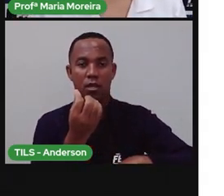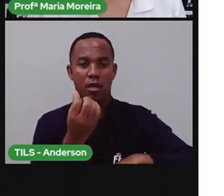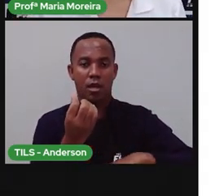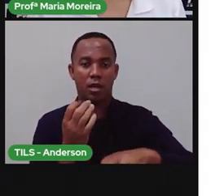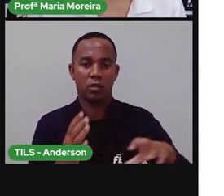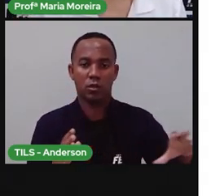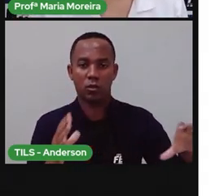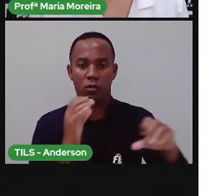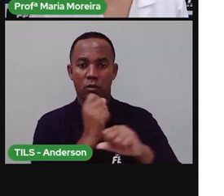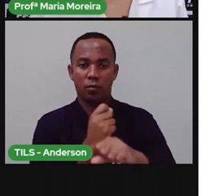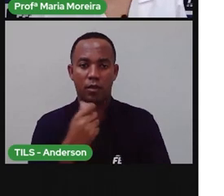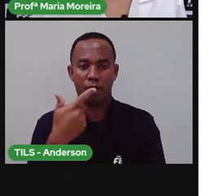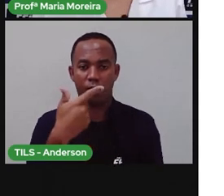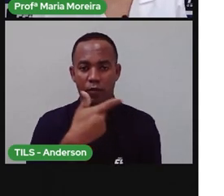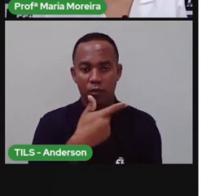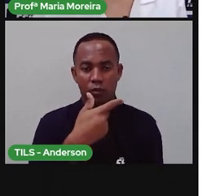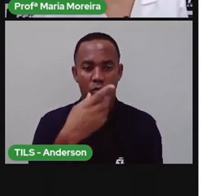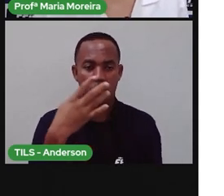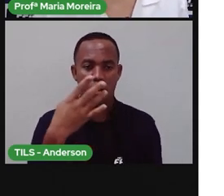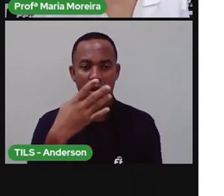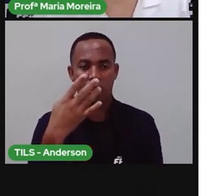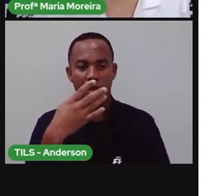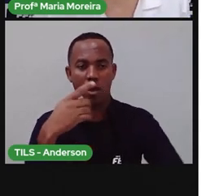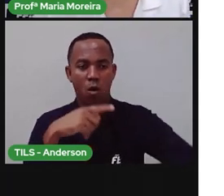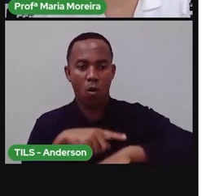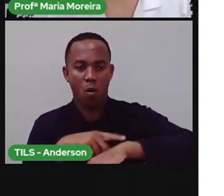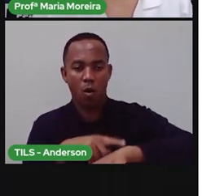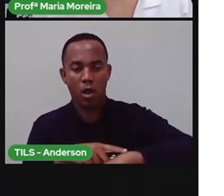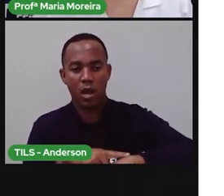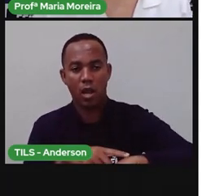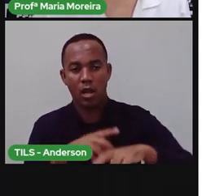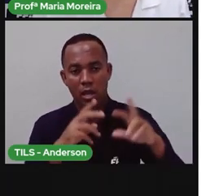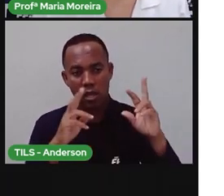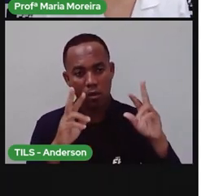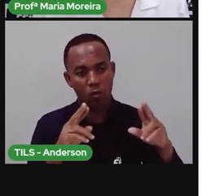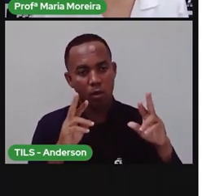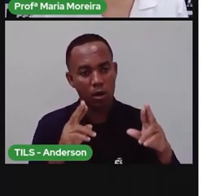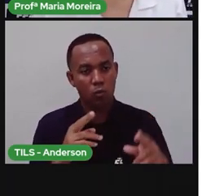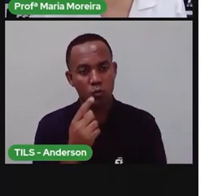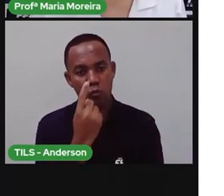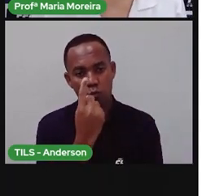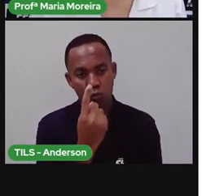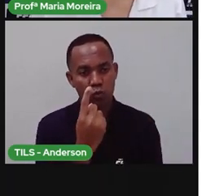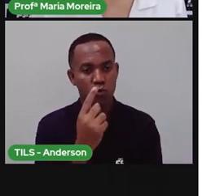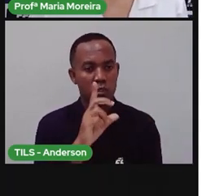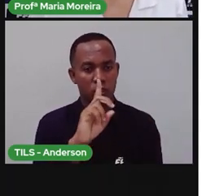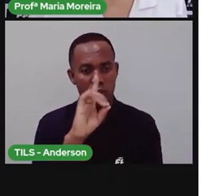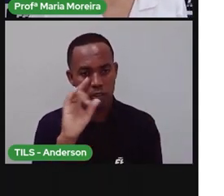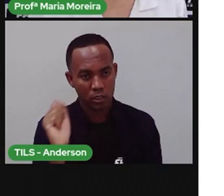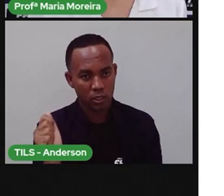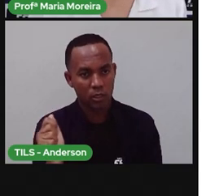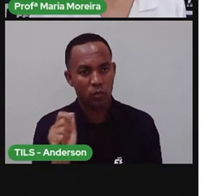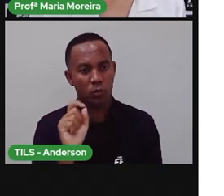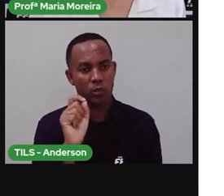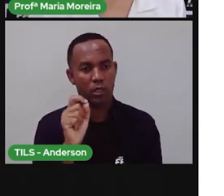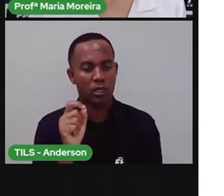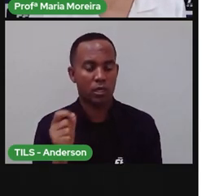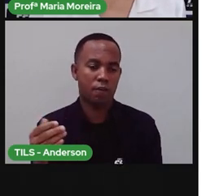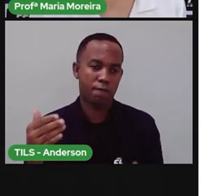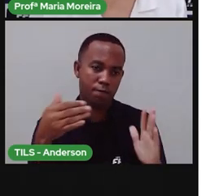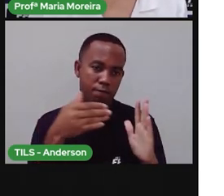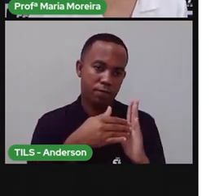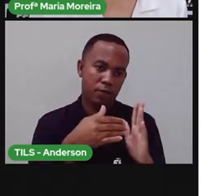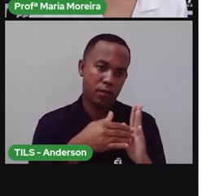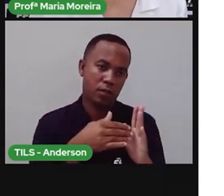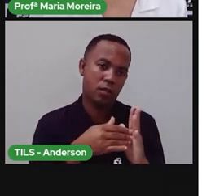24 horas. 24 horas é a mesma coisa que um dia. Então, por isso que, a cada 4